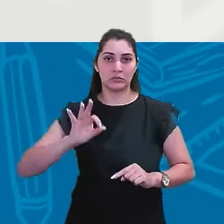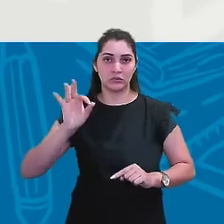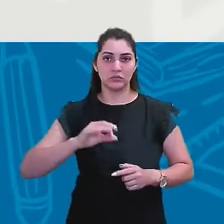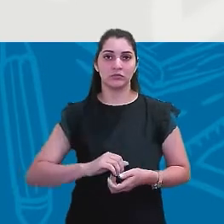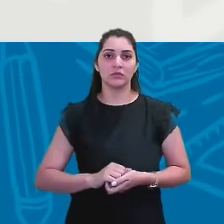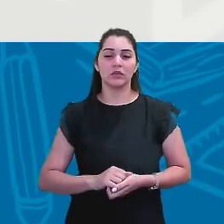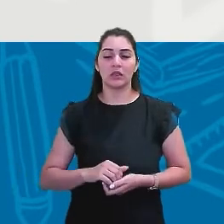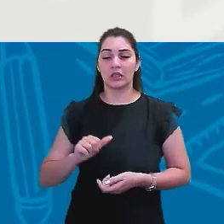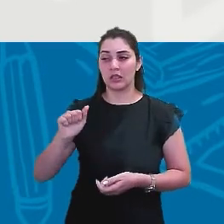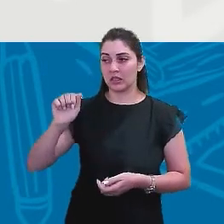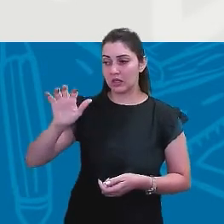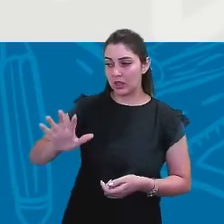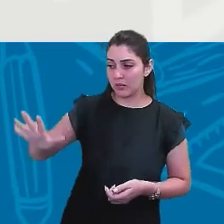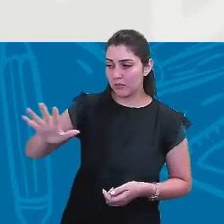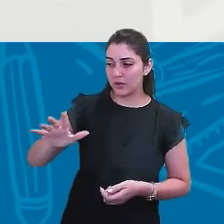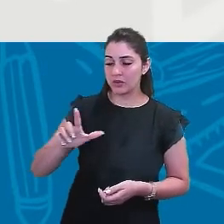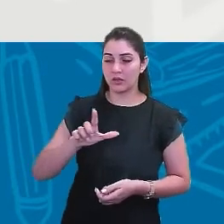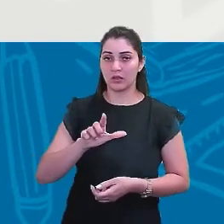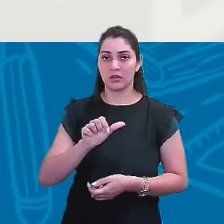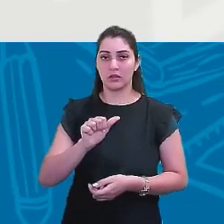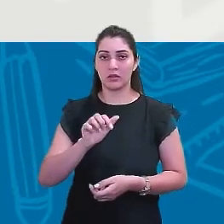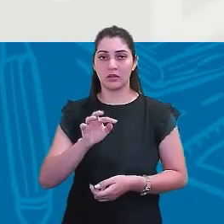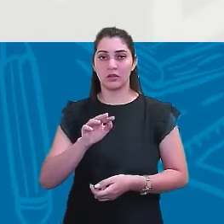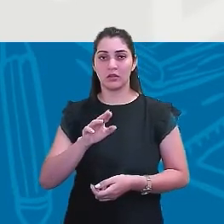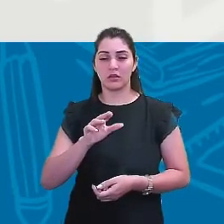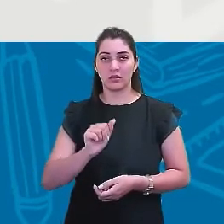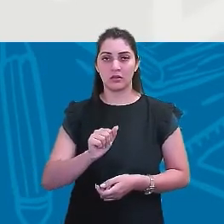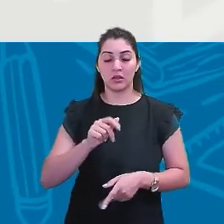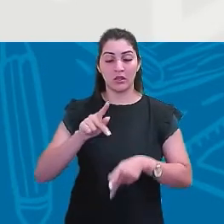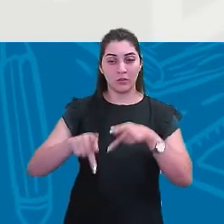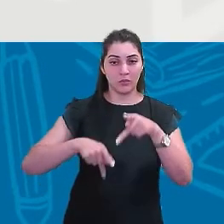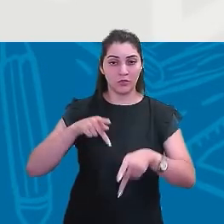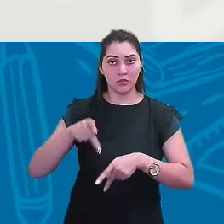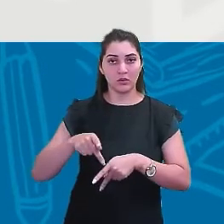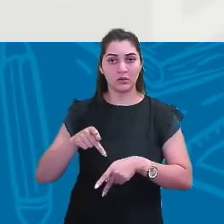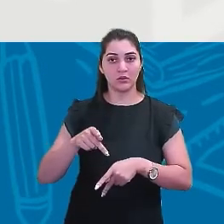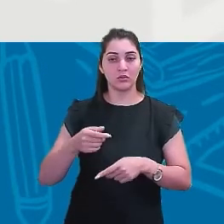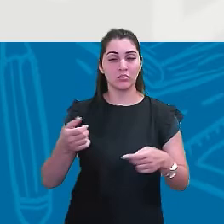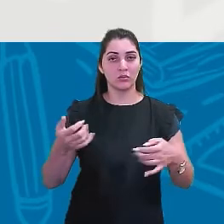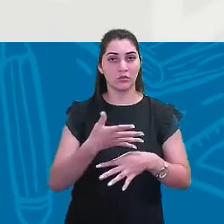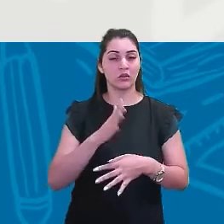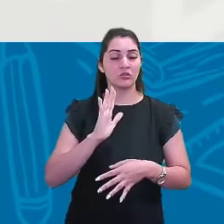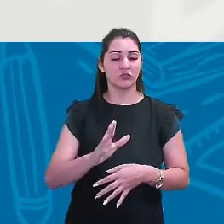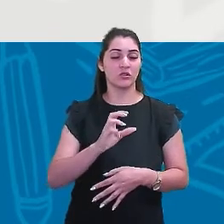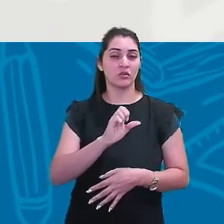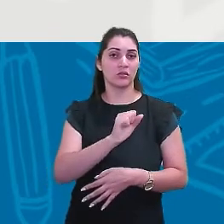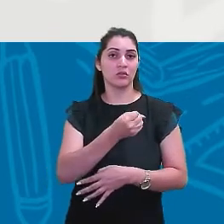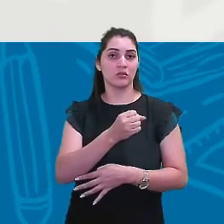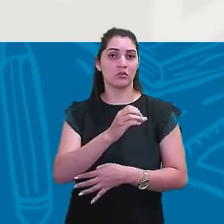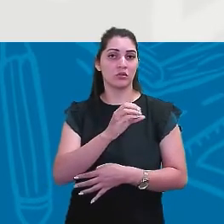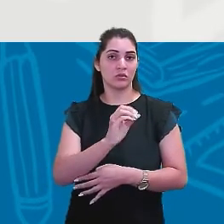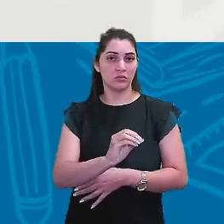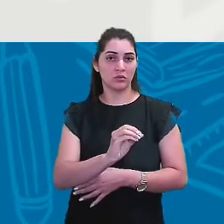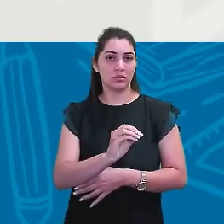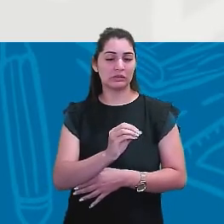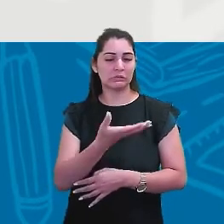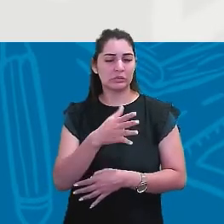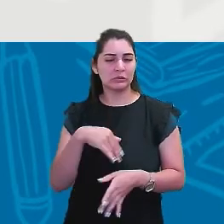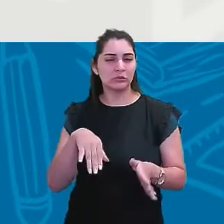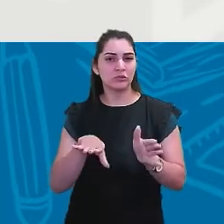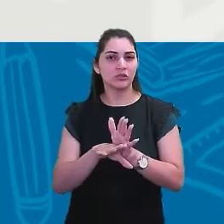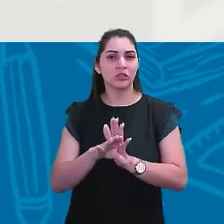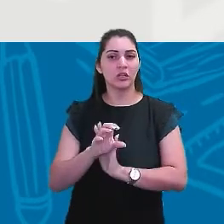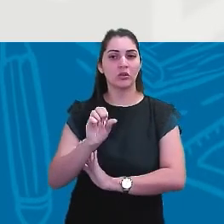Latina, a população urbana já era de 80% naquele ano, e deverá alcançar 89% em